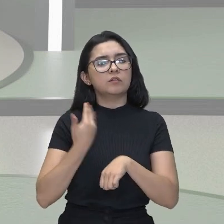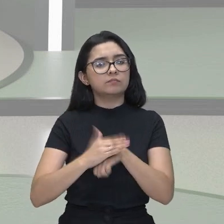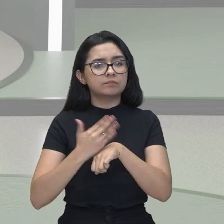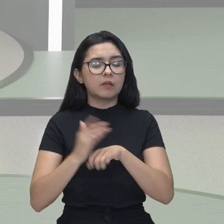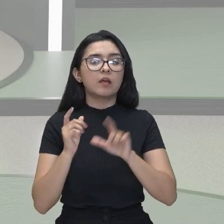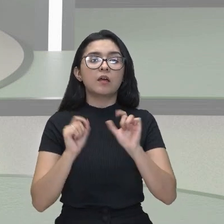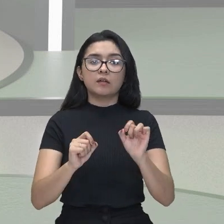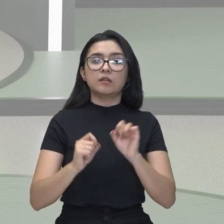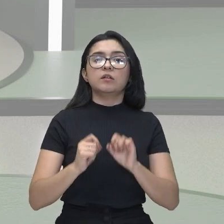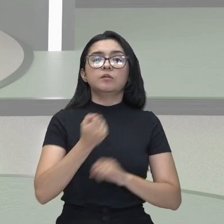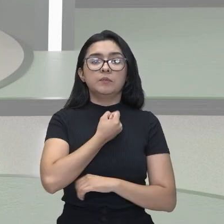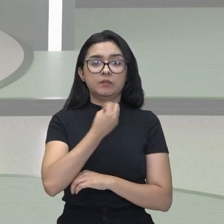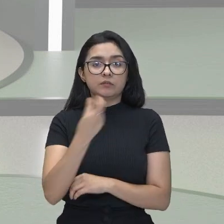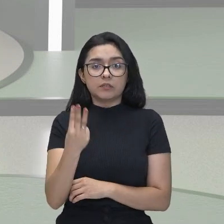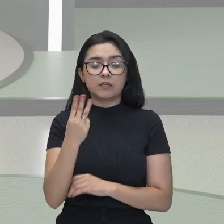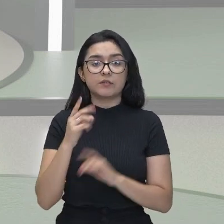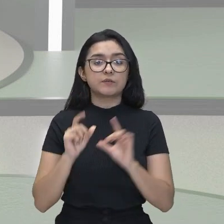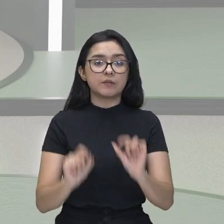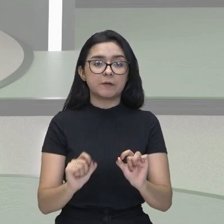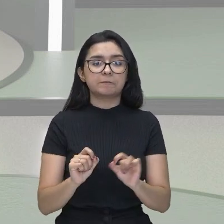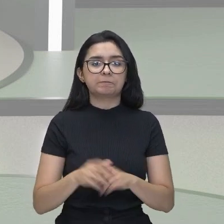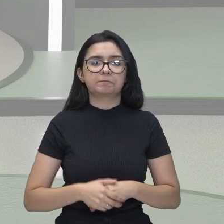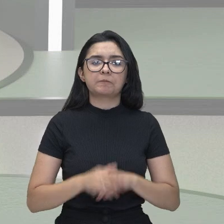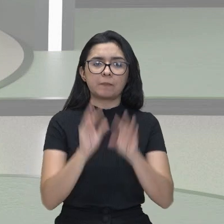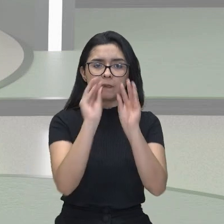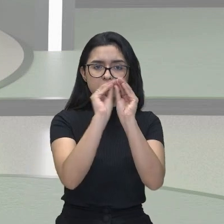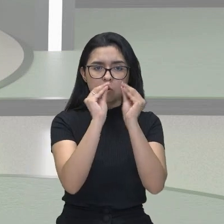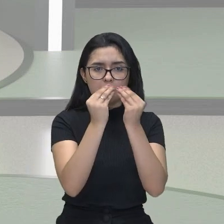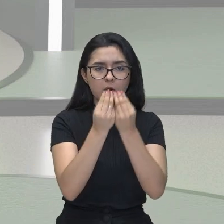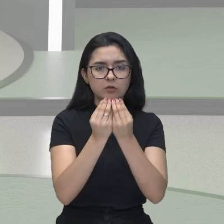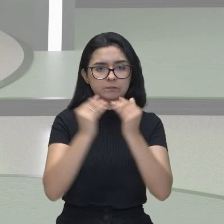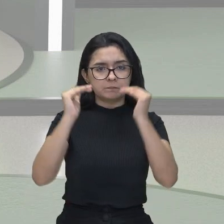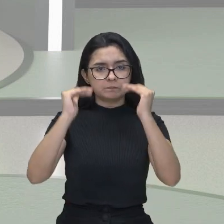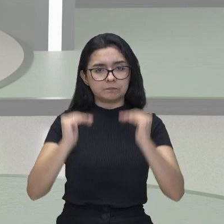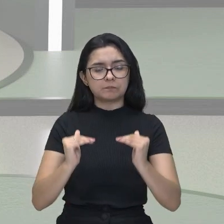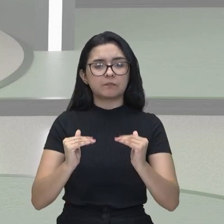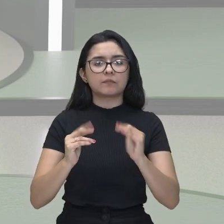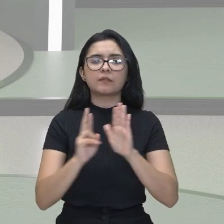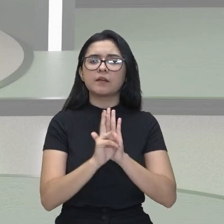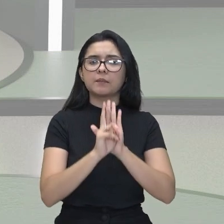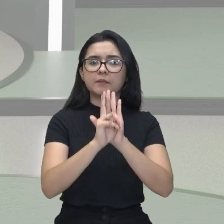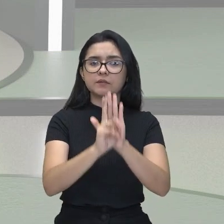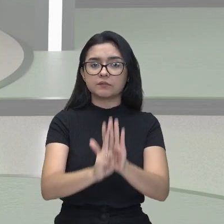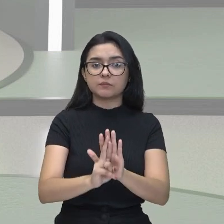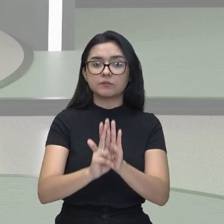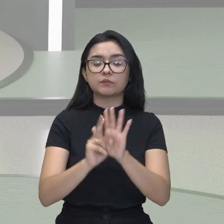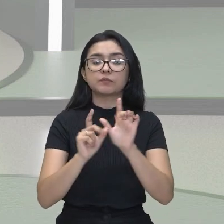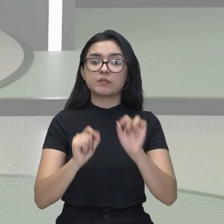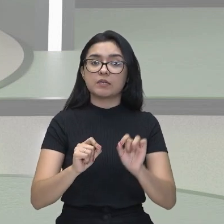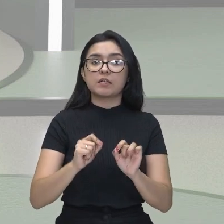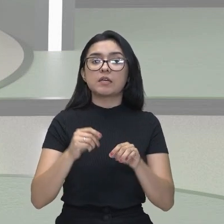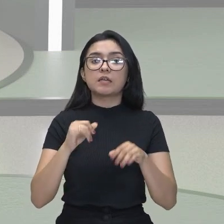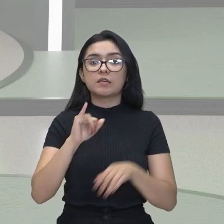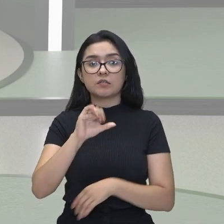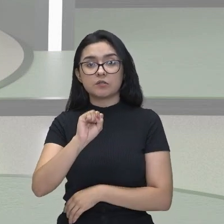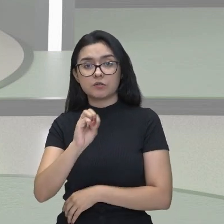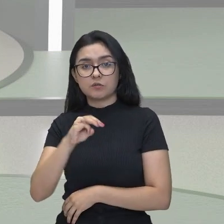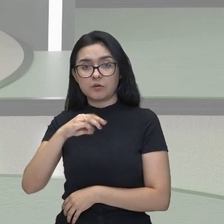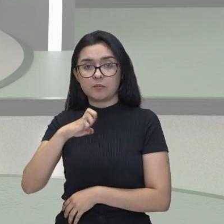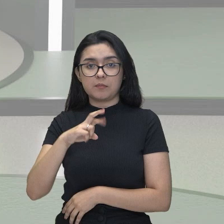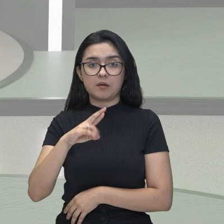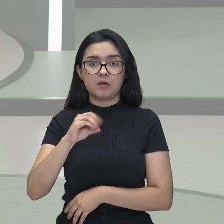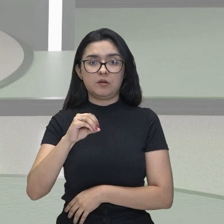os compostos abaixo representam isômeros. Verdade.